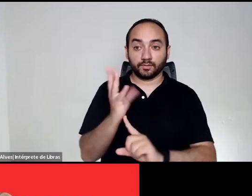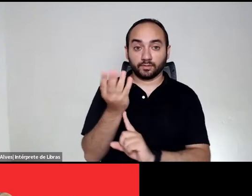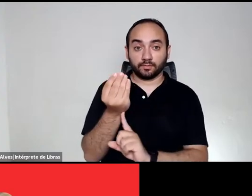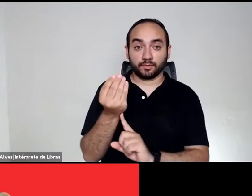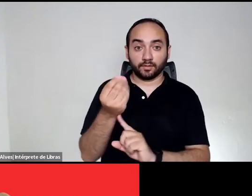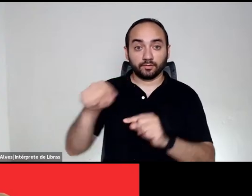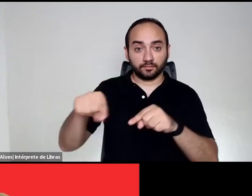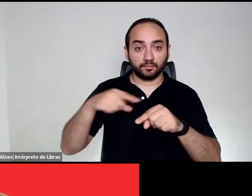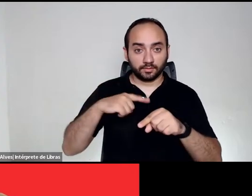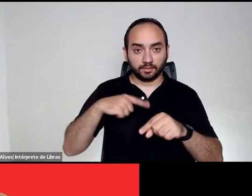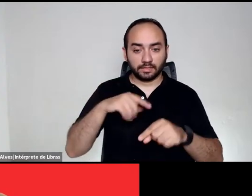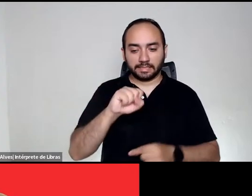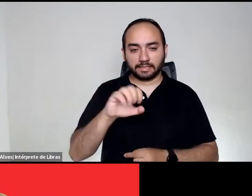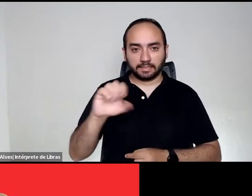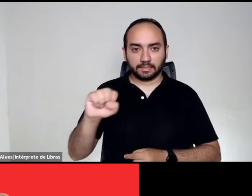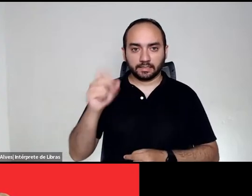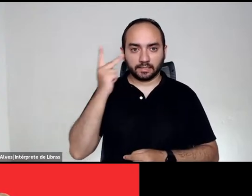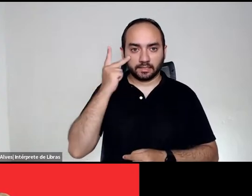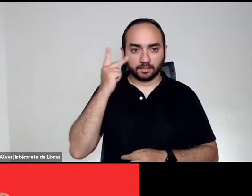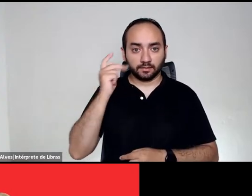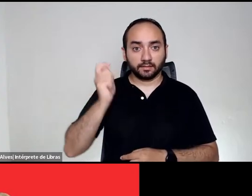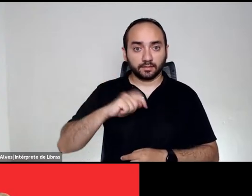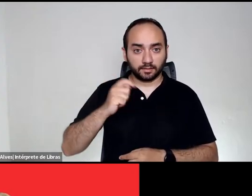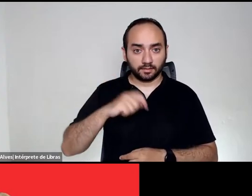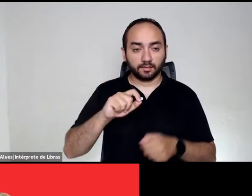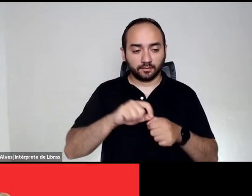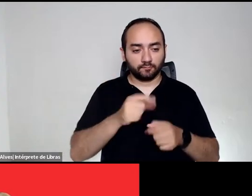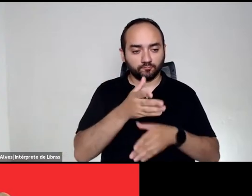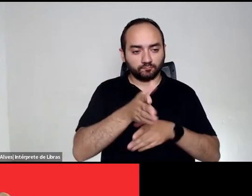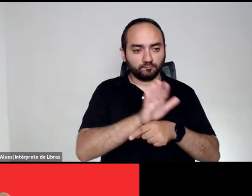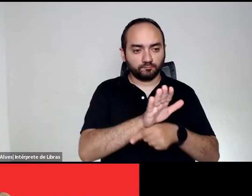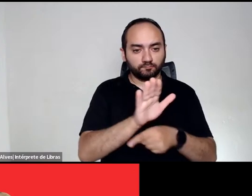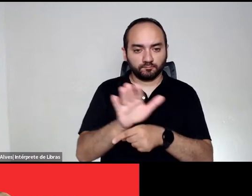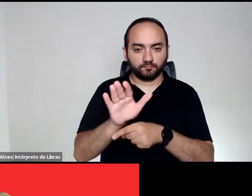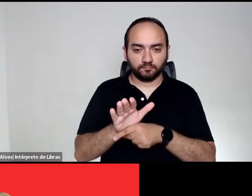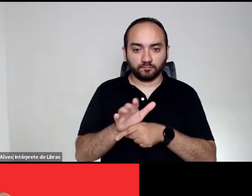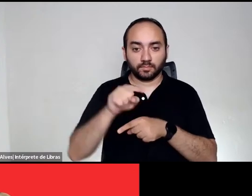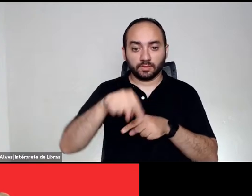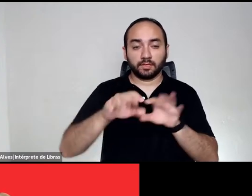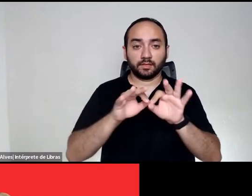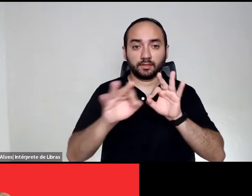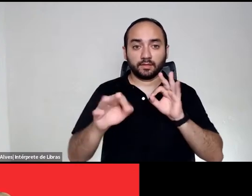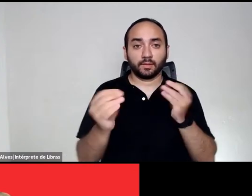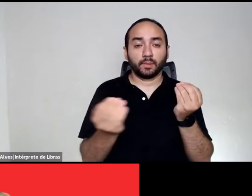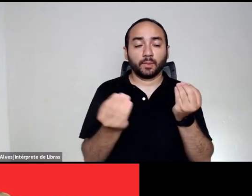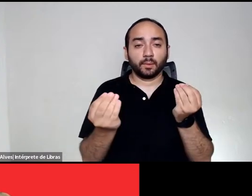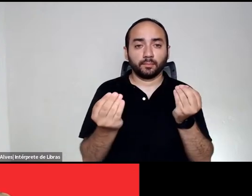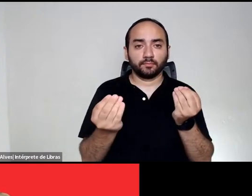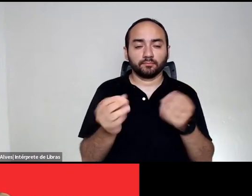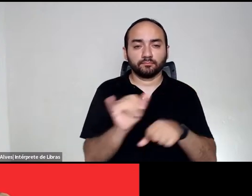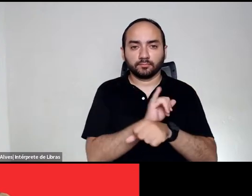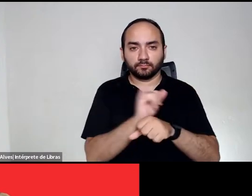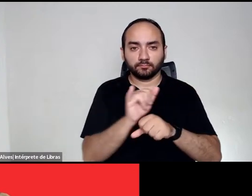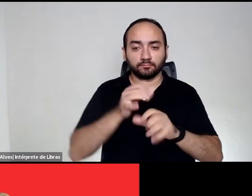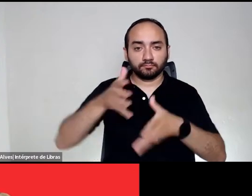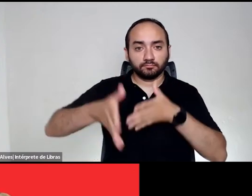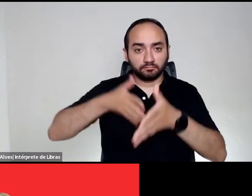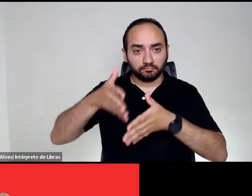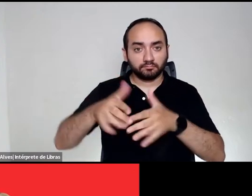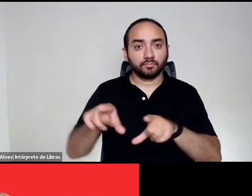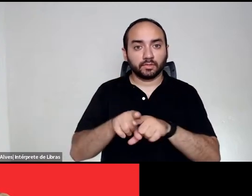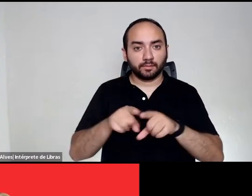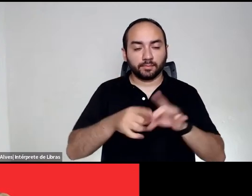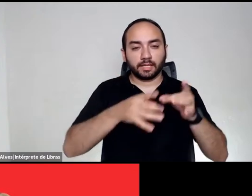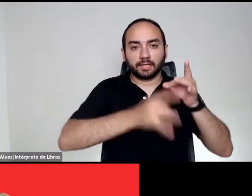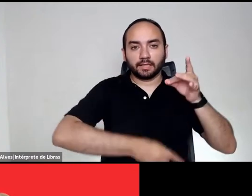exemplo de como o SESC São Paulo difunde os horizontes do lazer digital. Esses recursos, que incluem libras, descrição